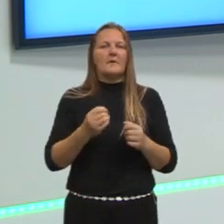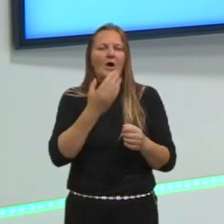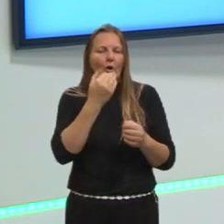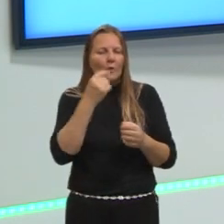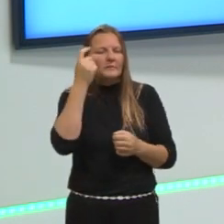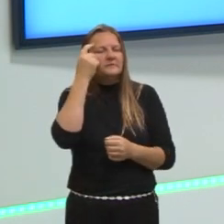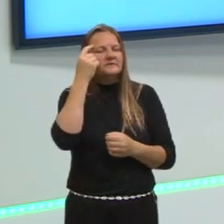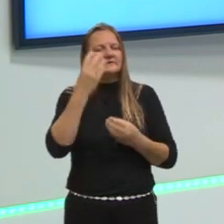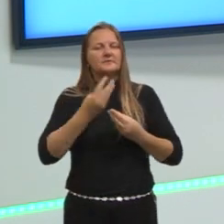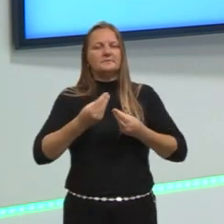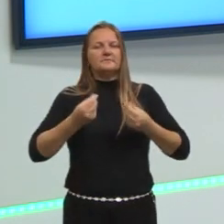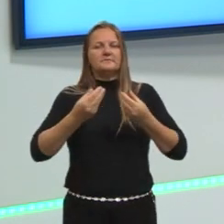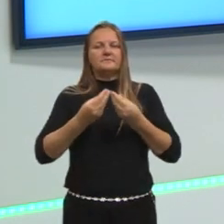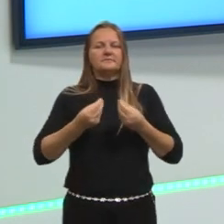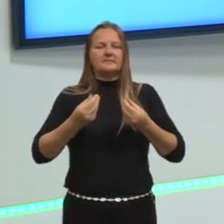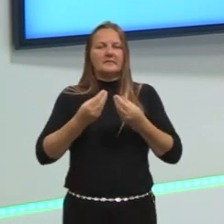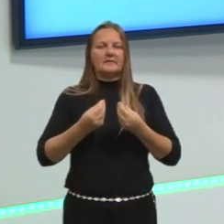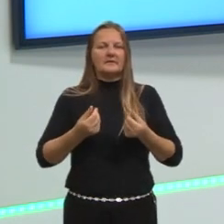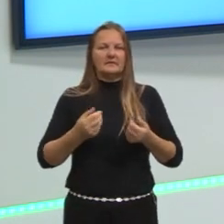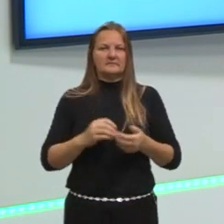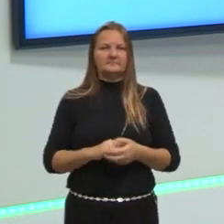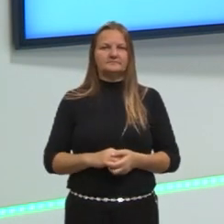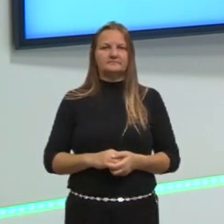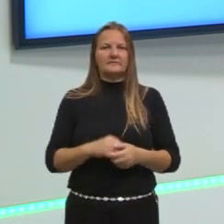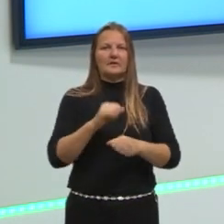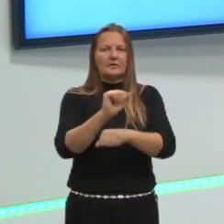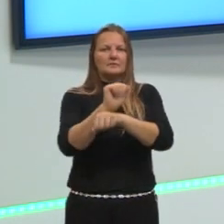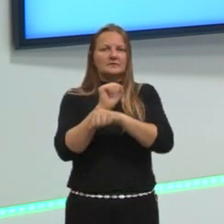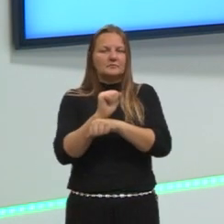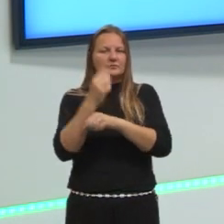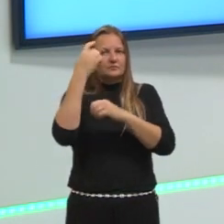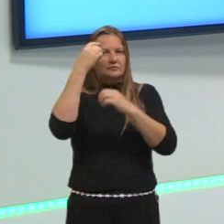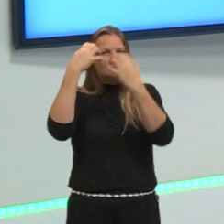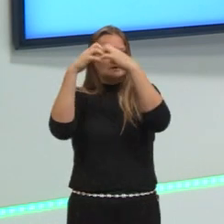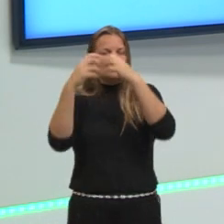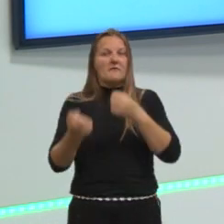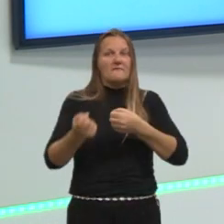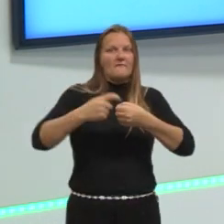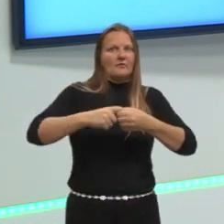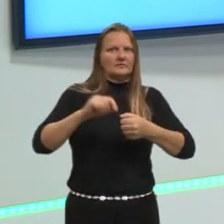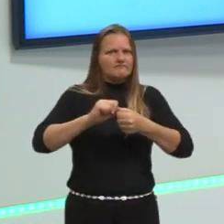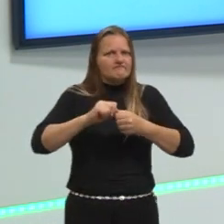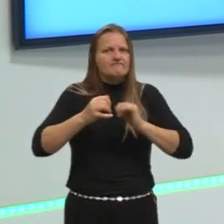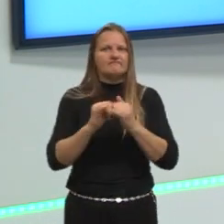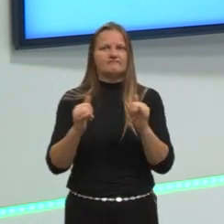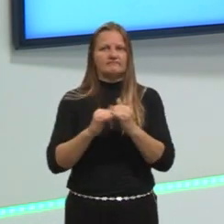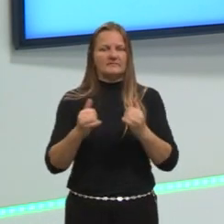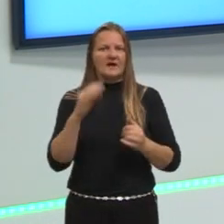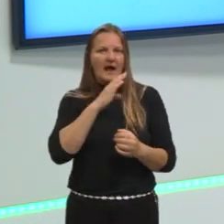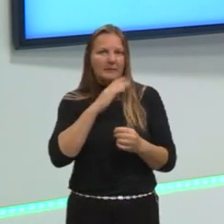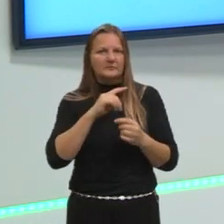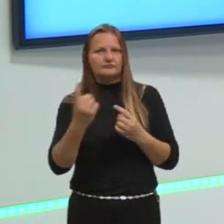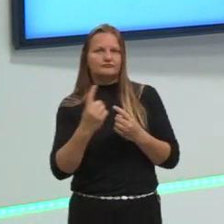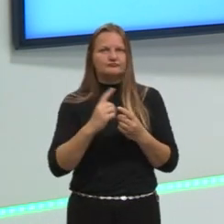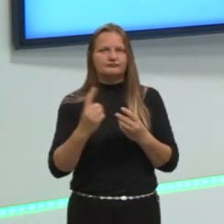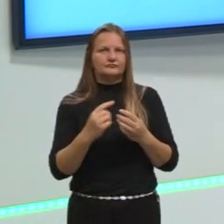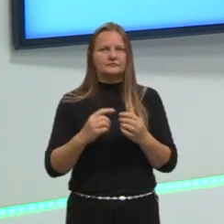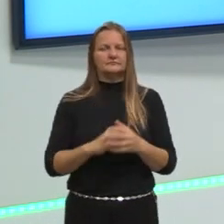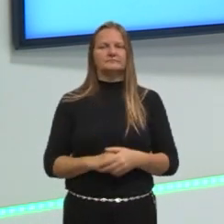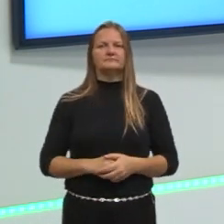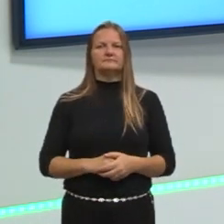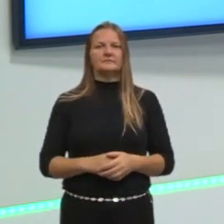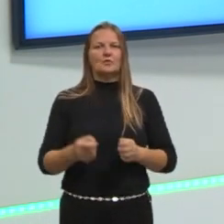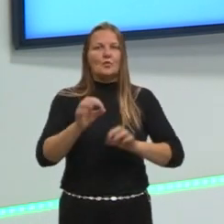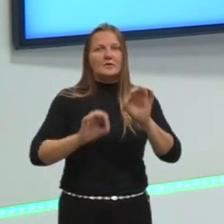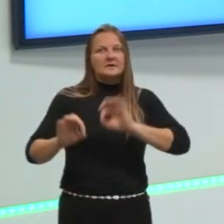na natureza por um momento. Dá um tempinho para o cérebro. Depois volta. Claro que isso, rapidinho, né? Mas dá um tempinho ali